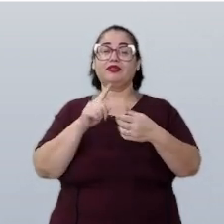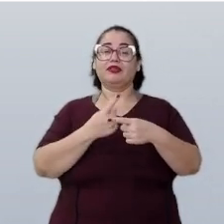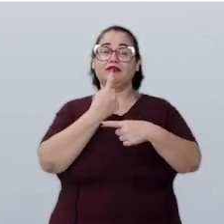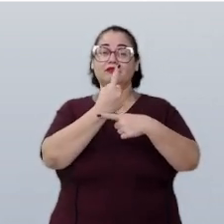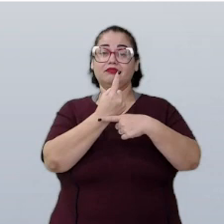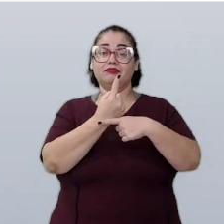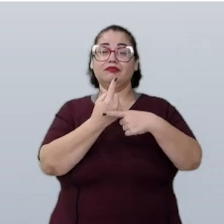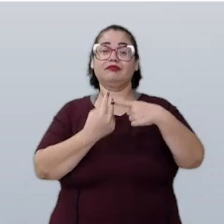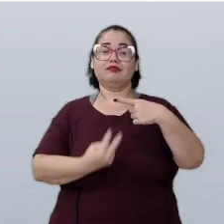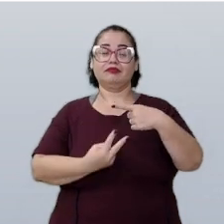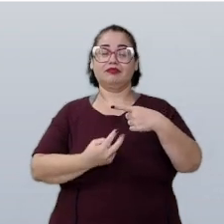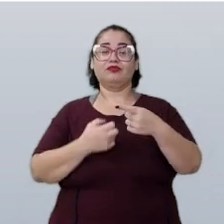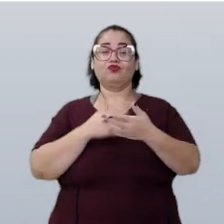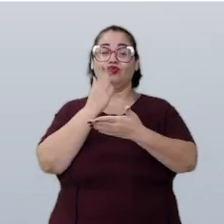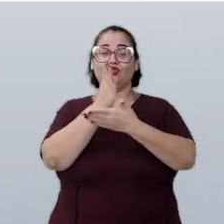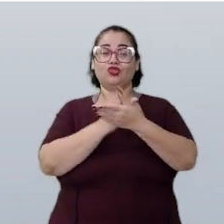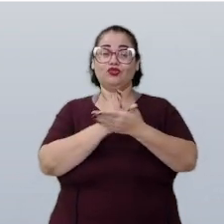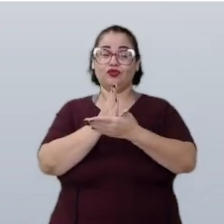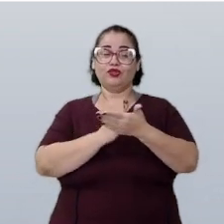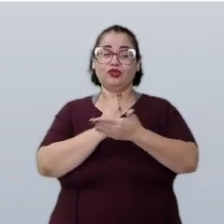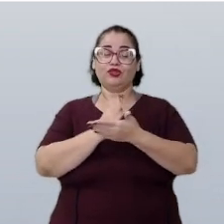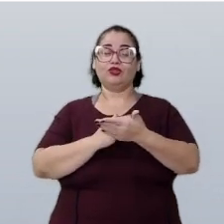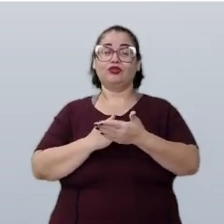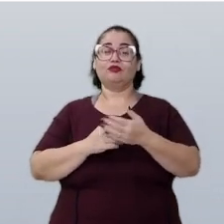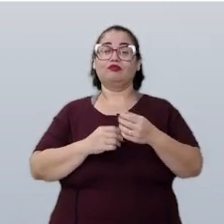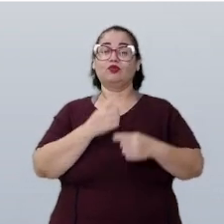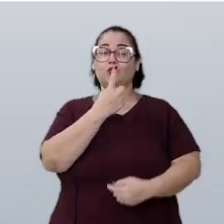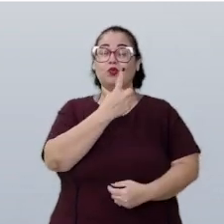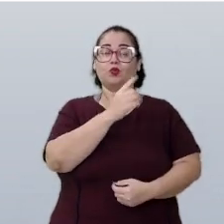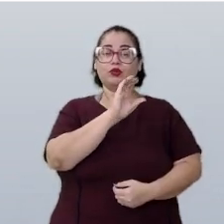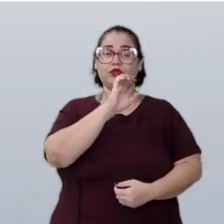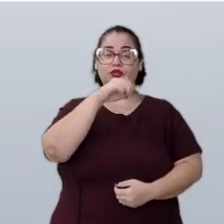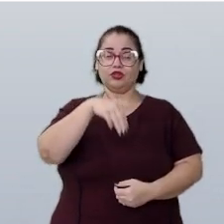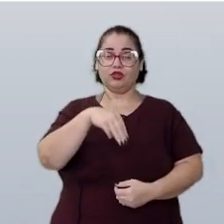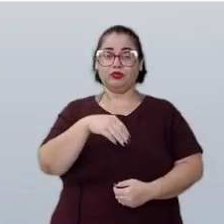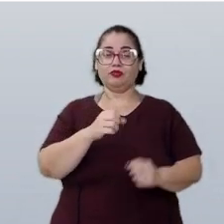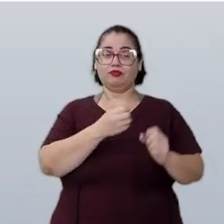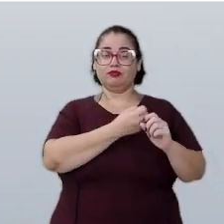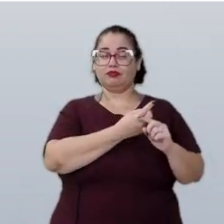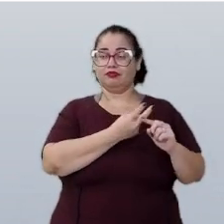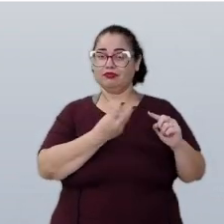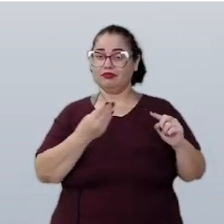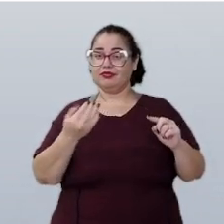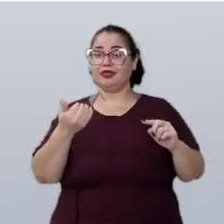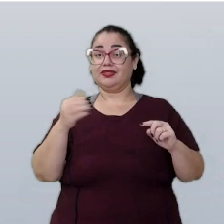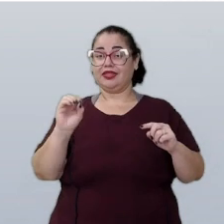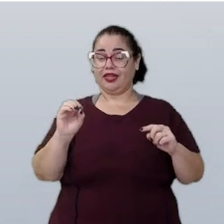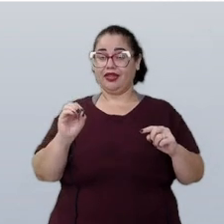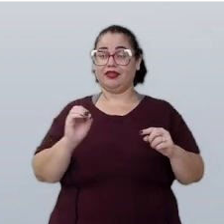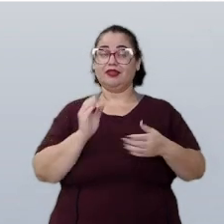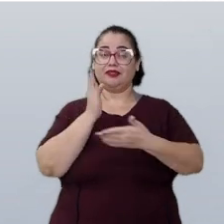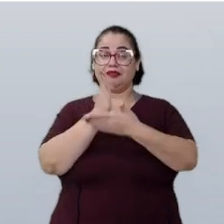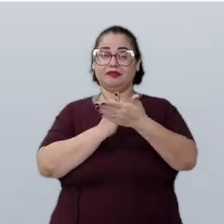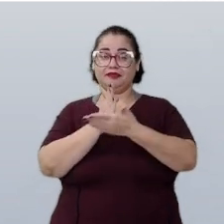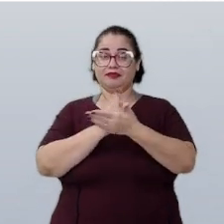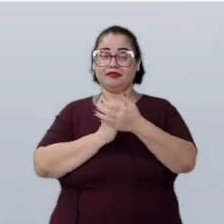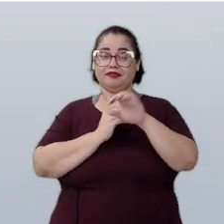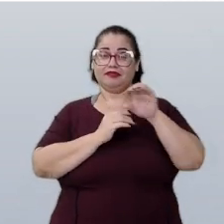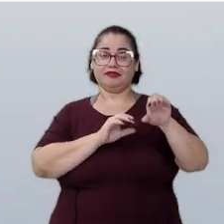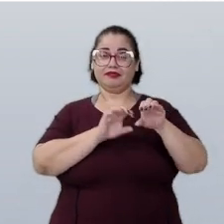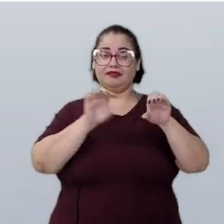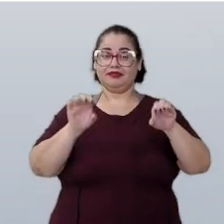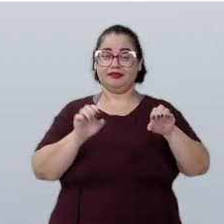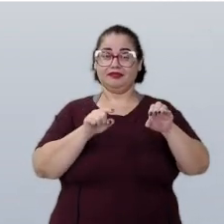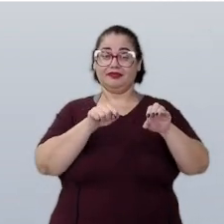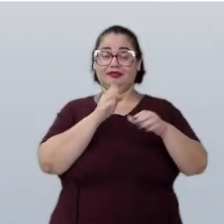Observe que eu dividi esse um centímetro em duas partes. E o meio está